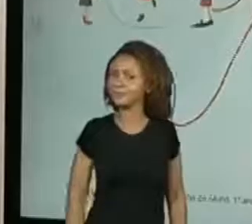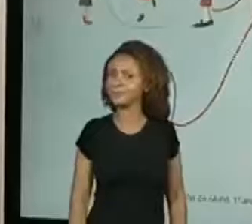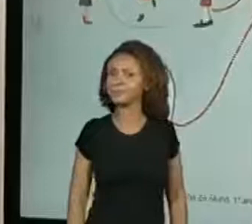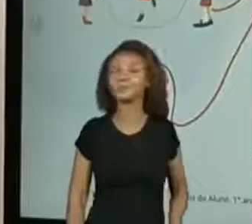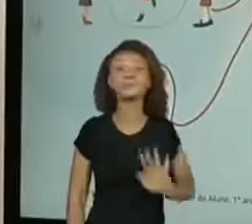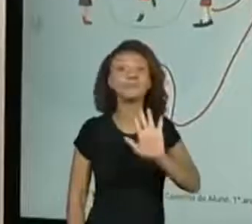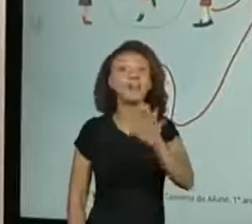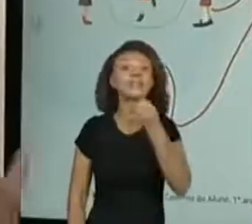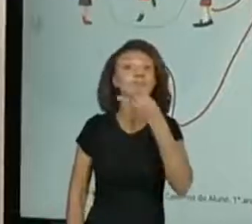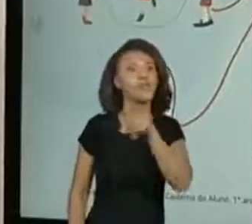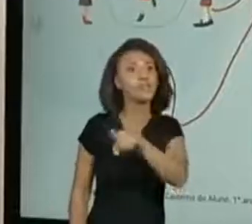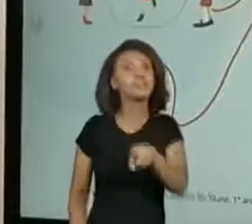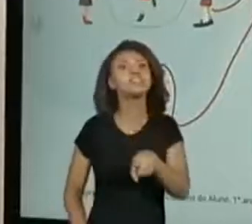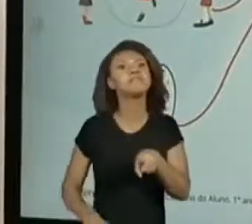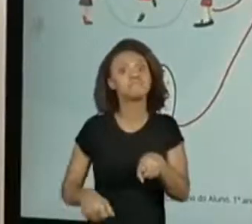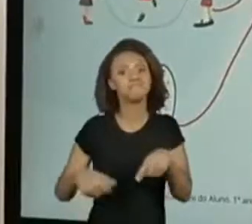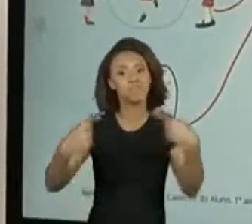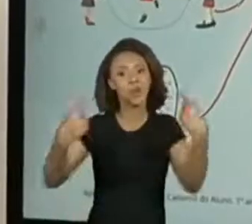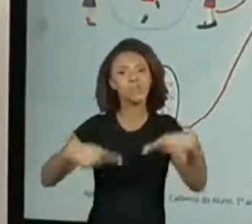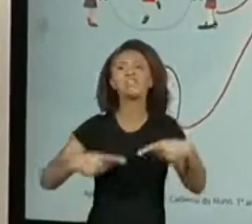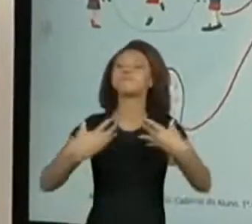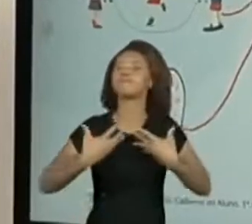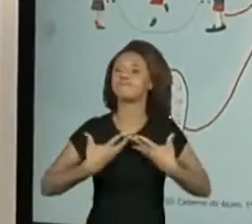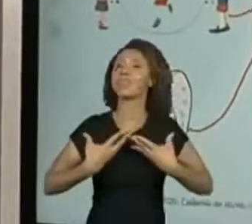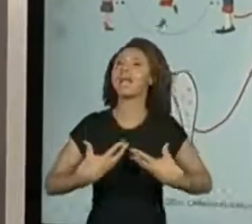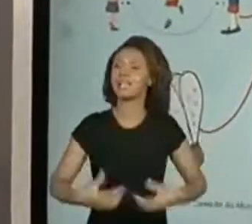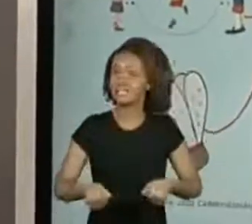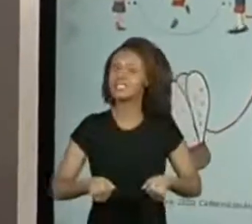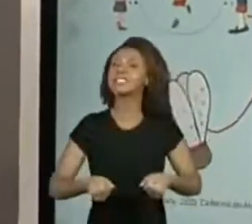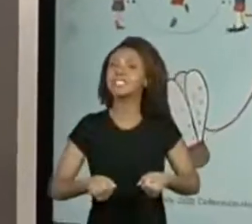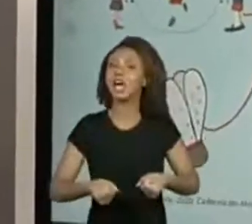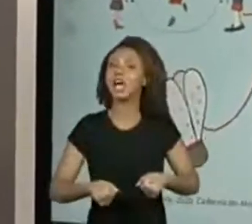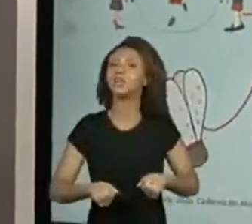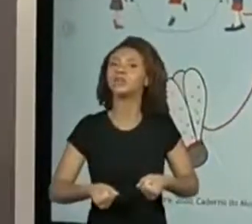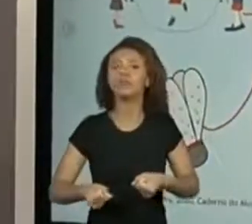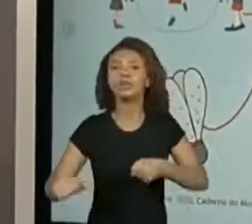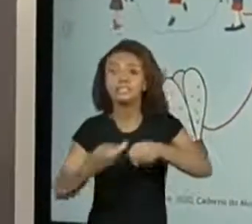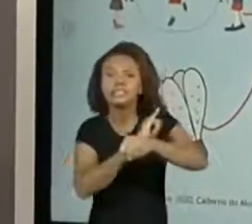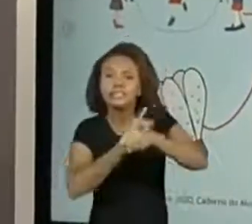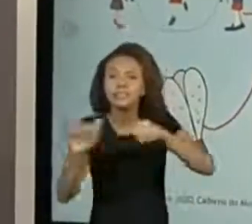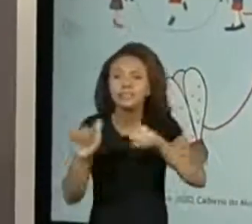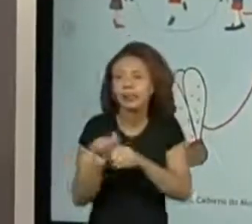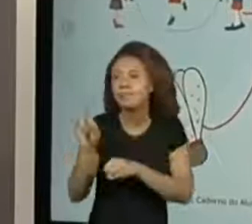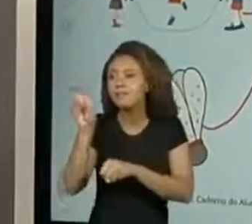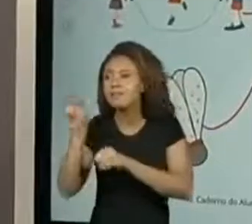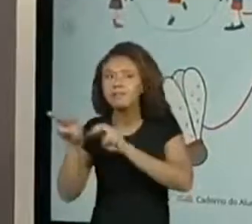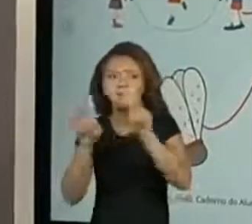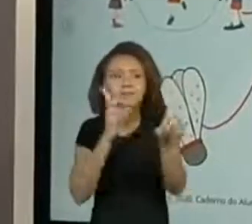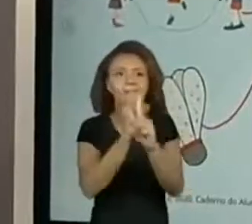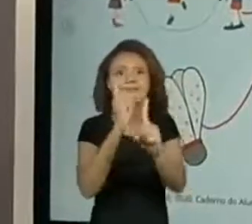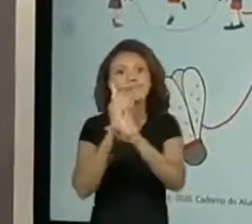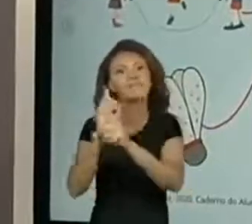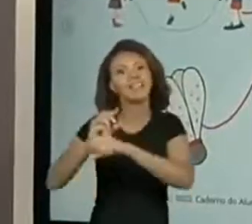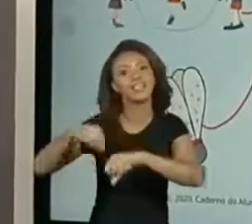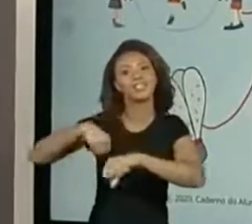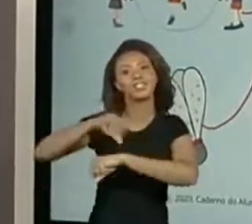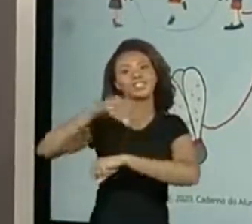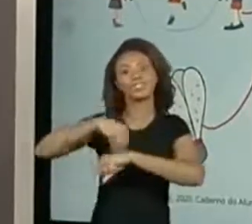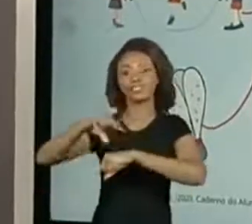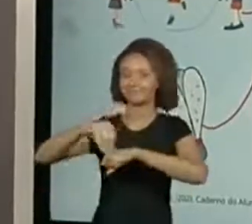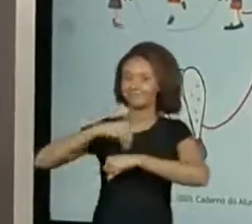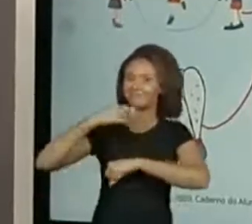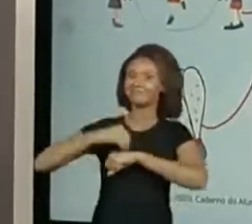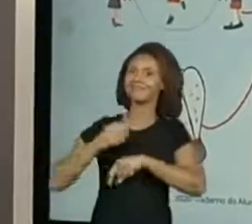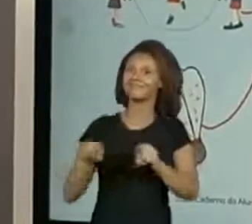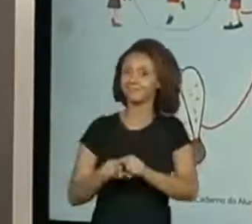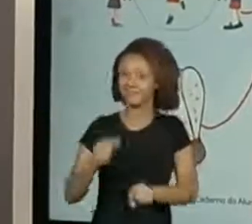O bom é que vocês aceitaram o desafio e usaram todas as estratégias que vocês tinham pra dar pistas pra gente aqui. Vocês